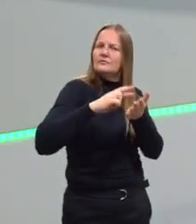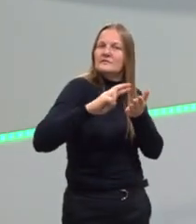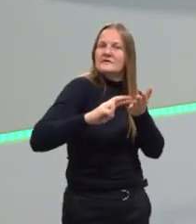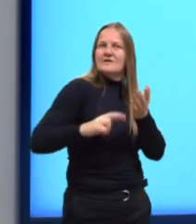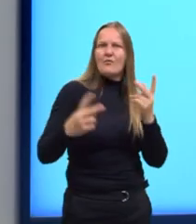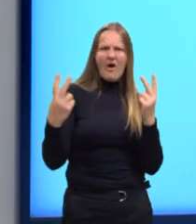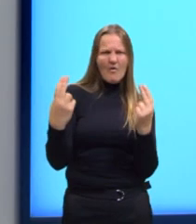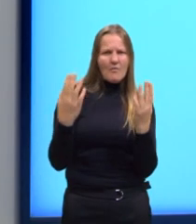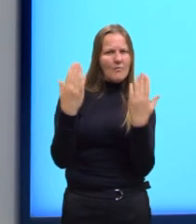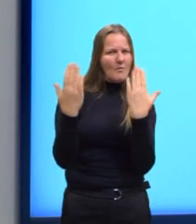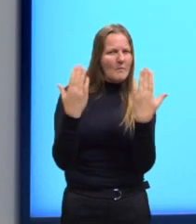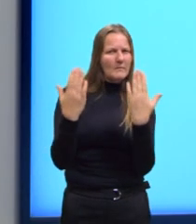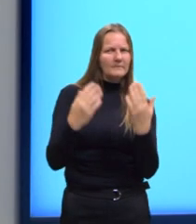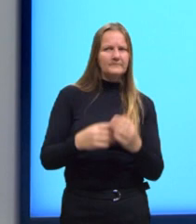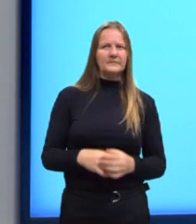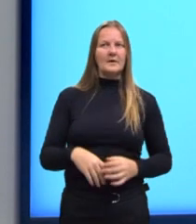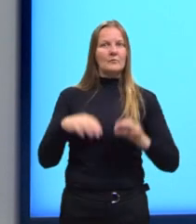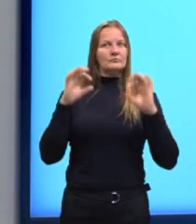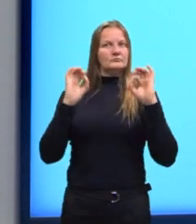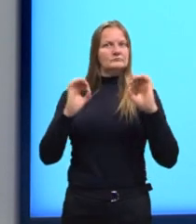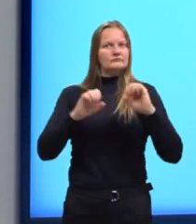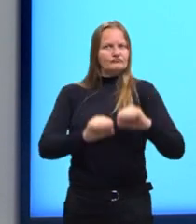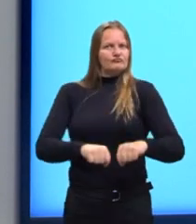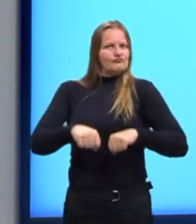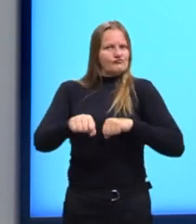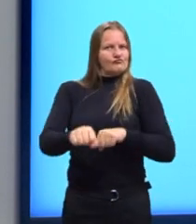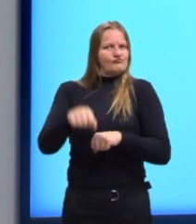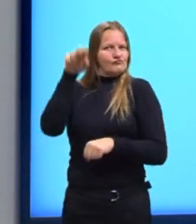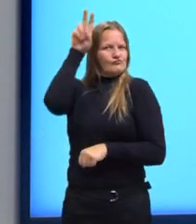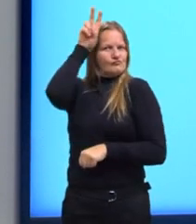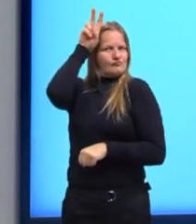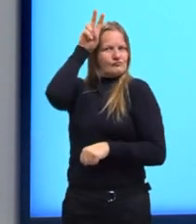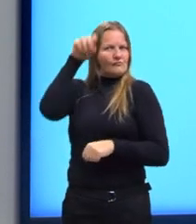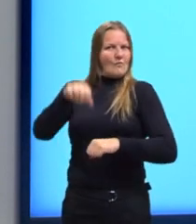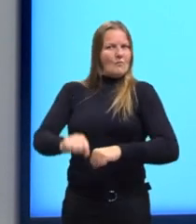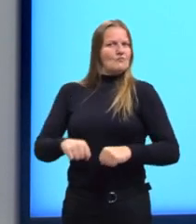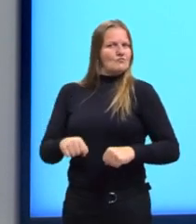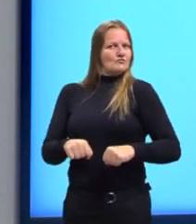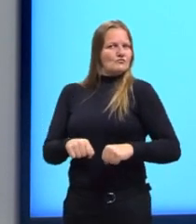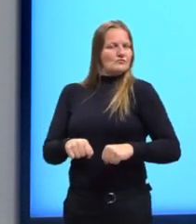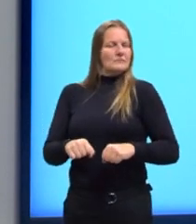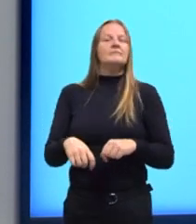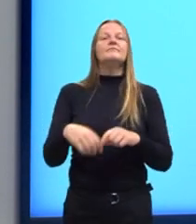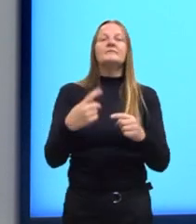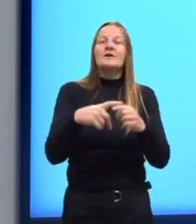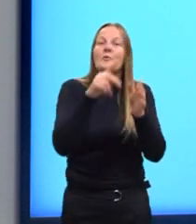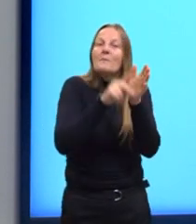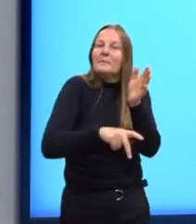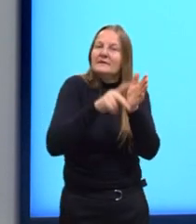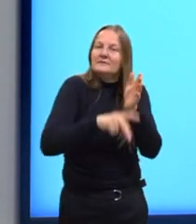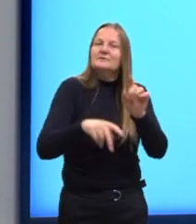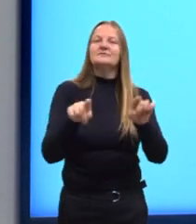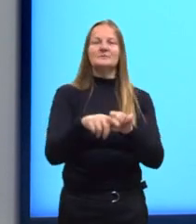bonito ali que parece um cavalo de verdade, então, o teu planejamento